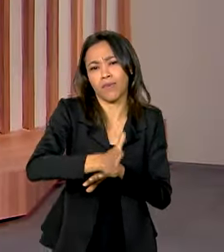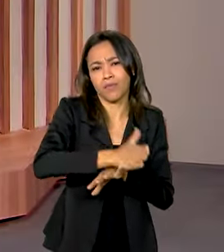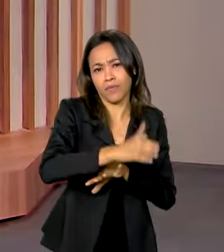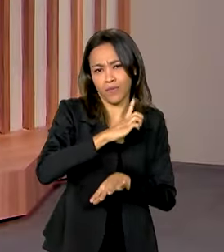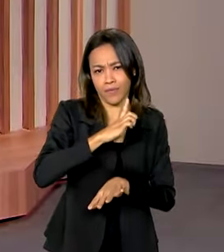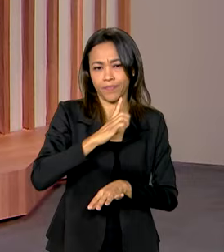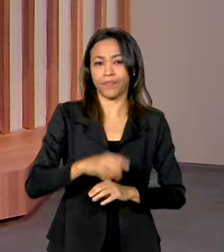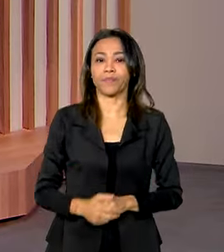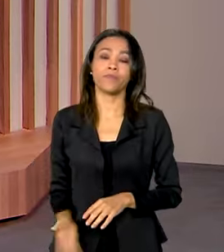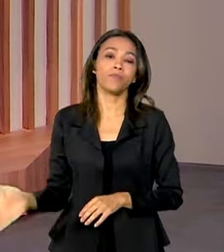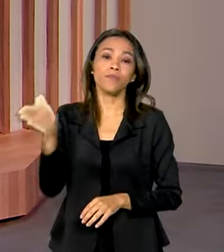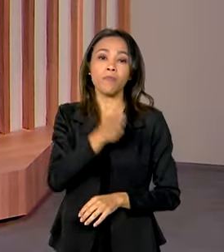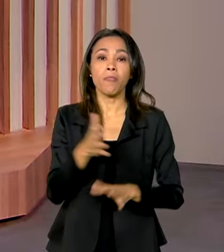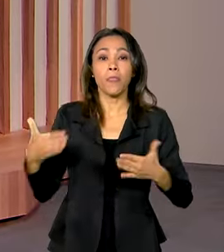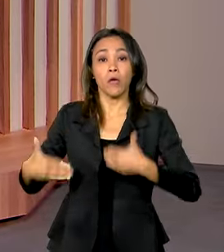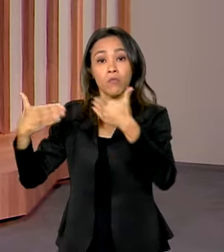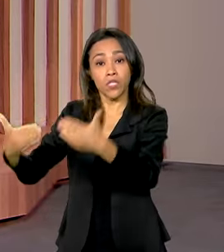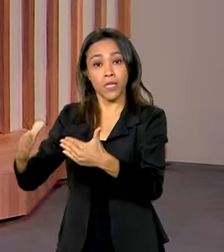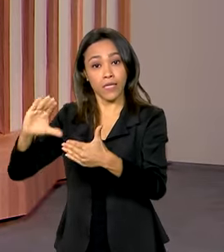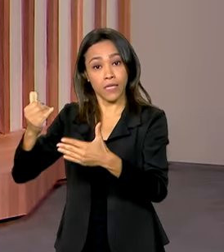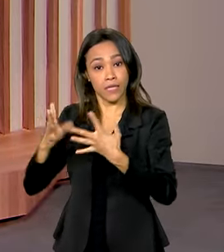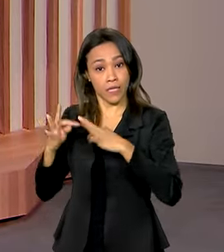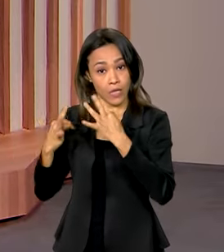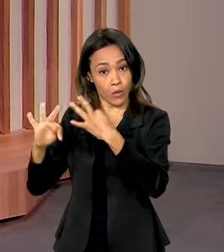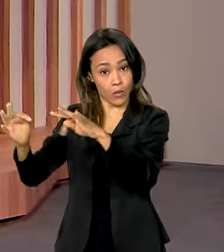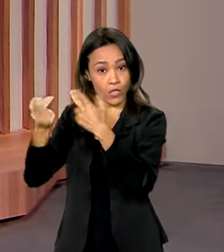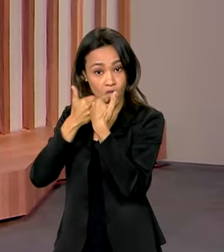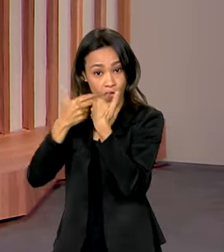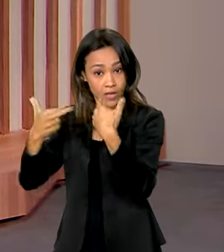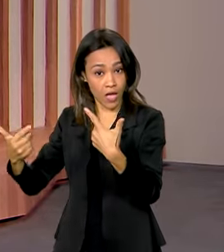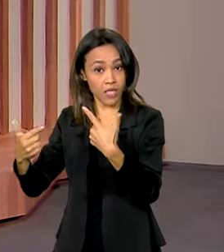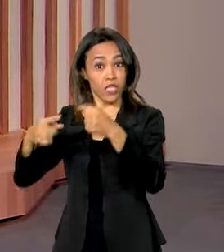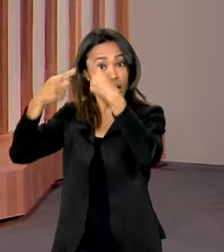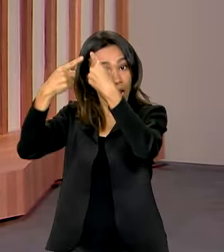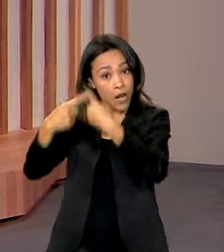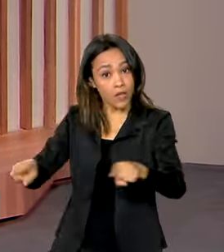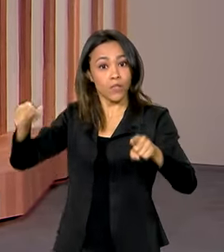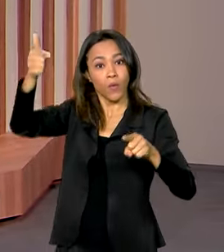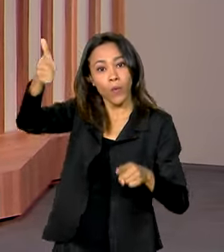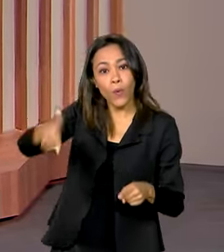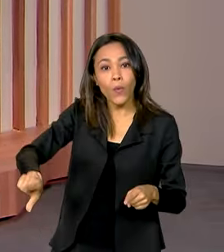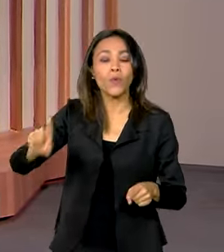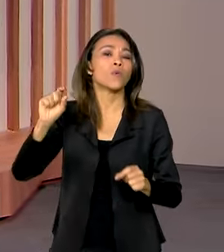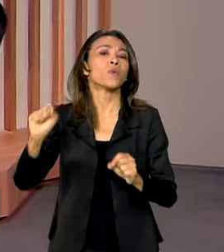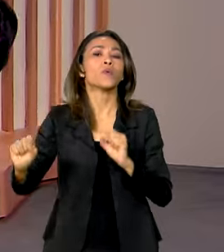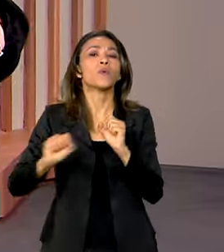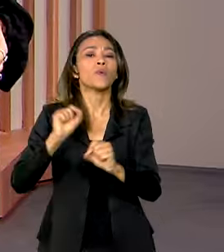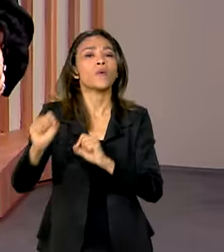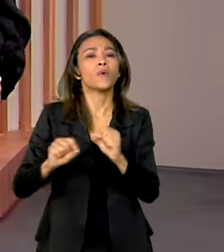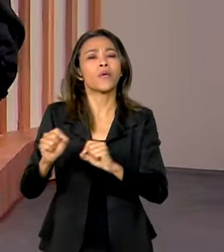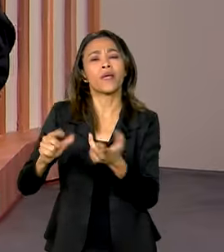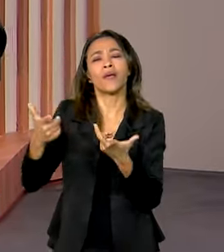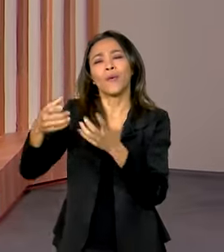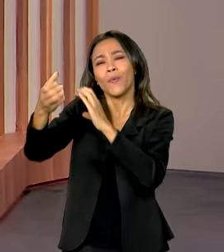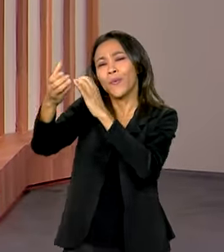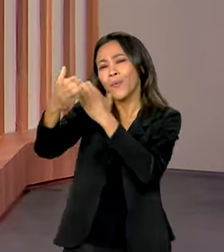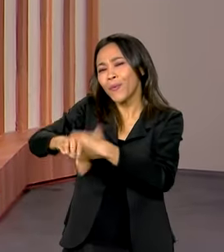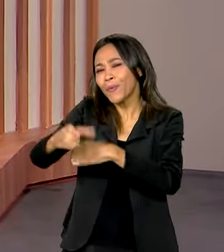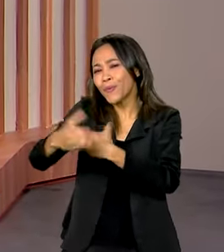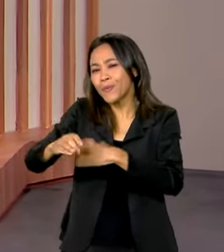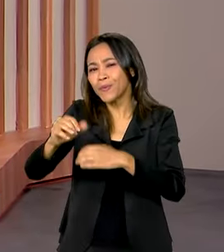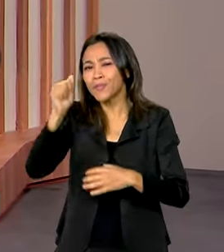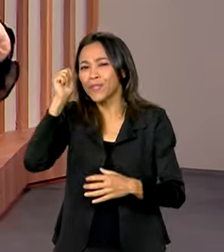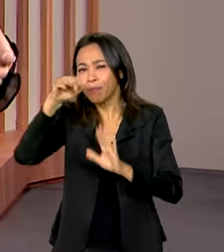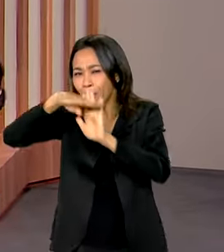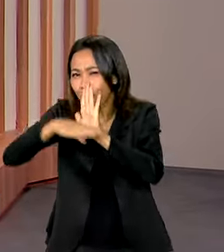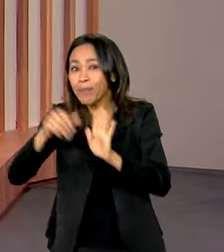O Ministério da Ciência, Tecnologia e Inovação lançou mais uma edição do concurso do programa Mulheres Inovadoras